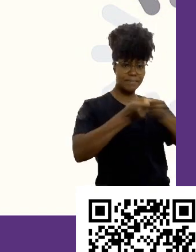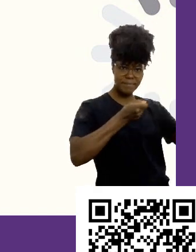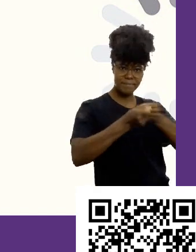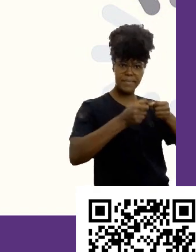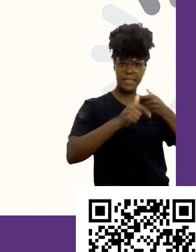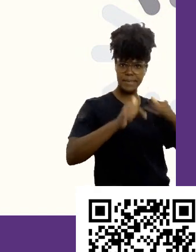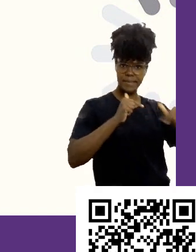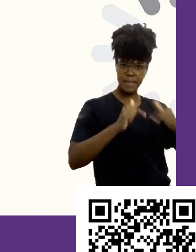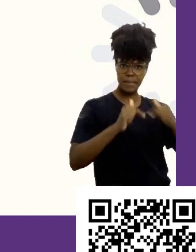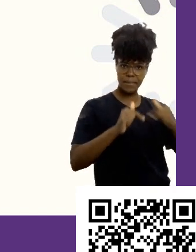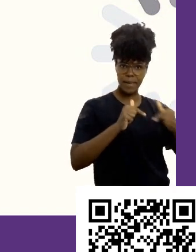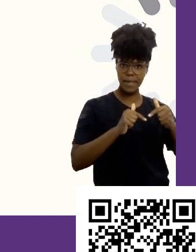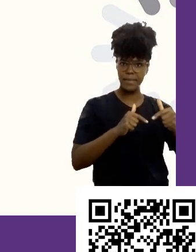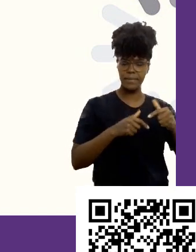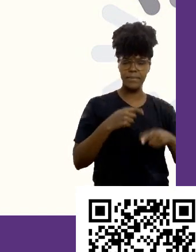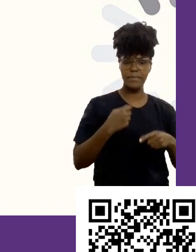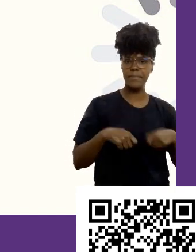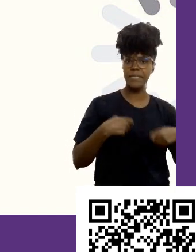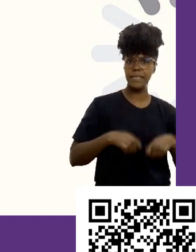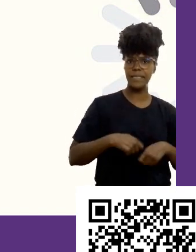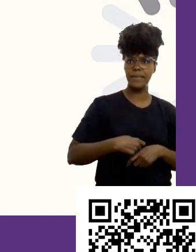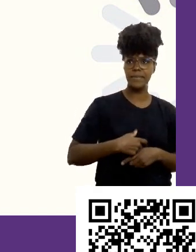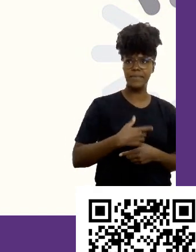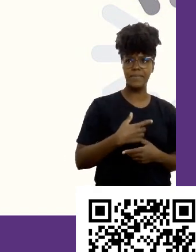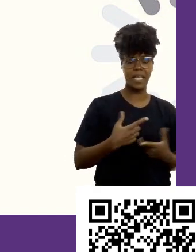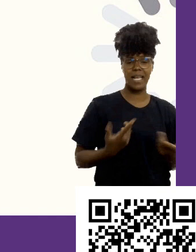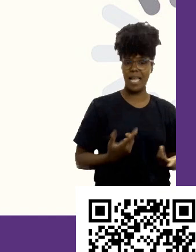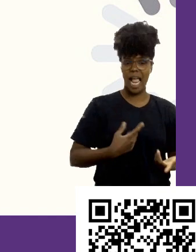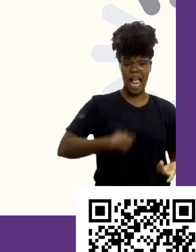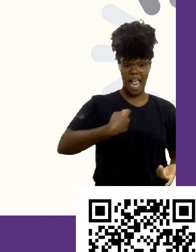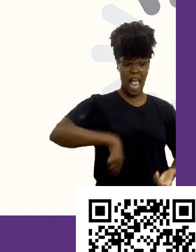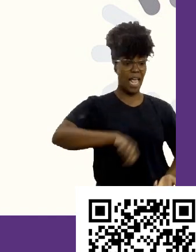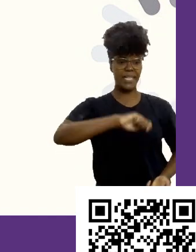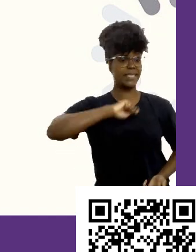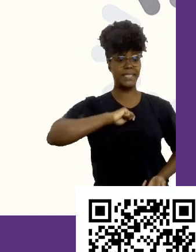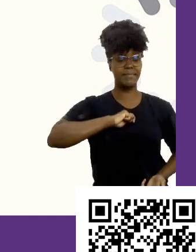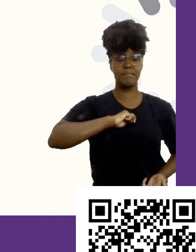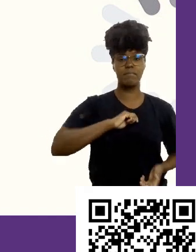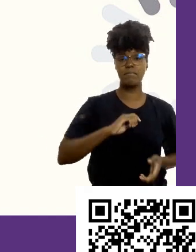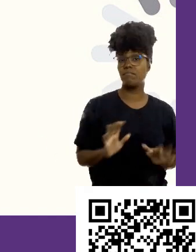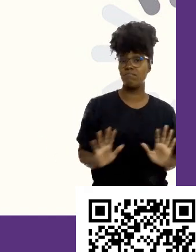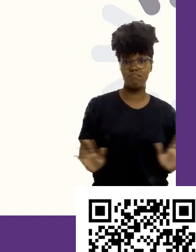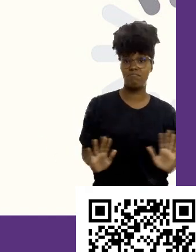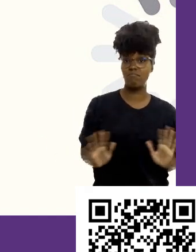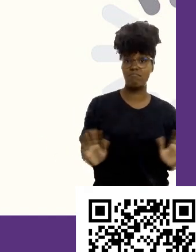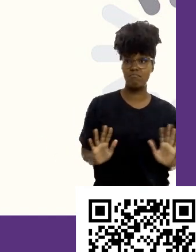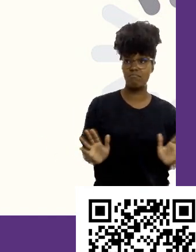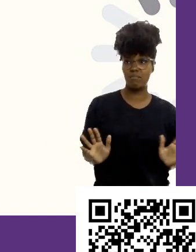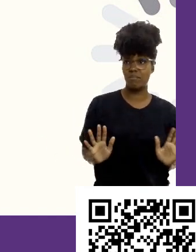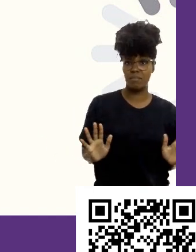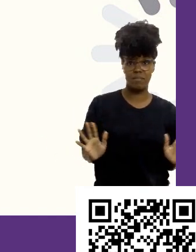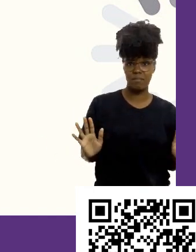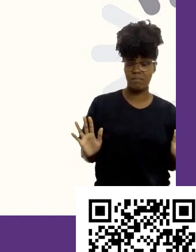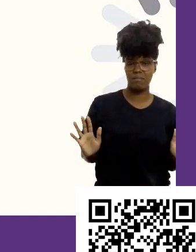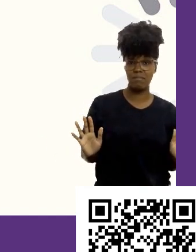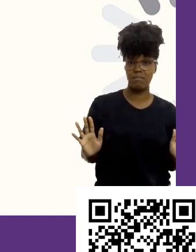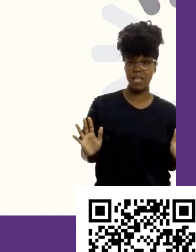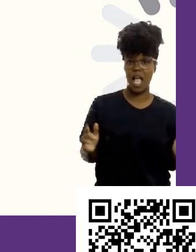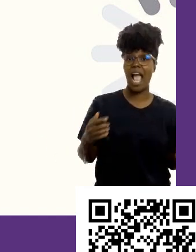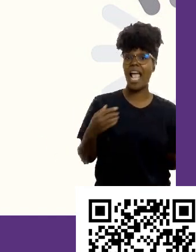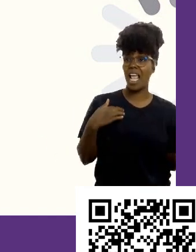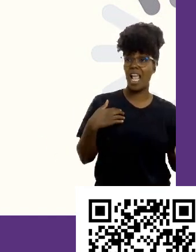autoafirmação, gente, é igual a nada. Eu, na entrevista, quem está se autoafirmando, para mim é igual a nada. Eu sou